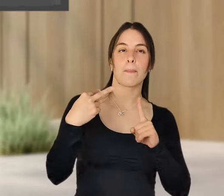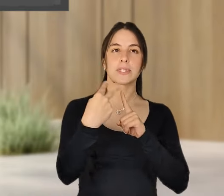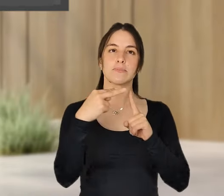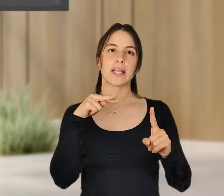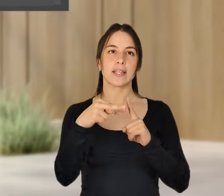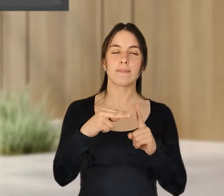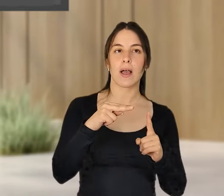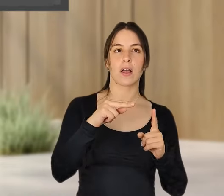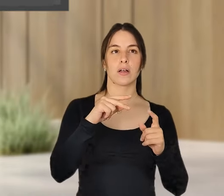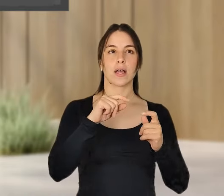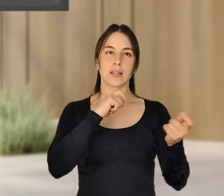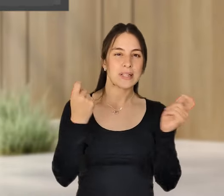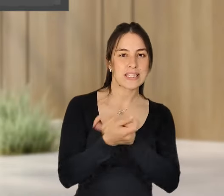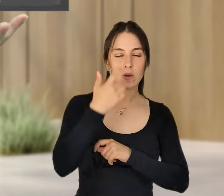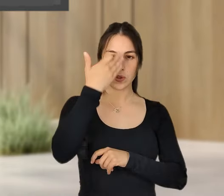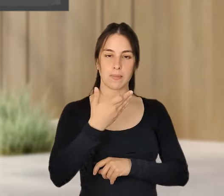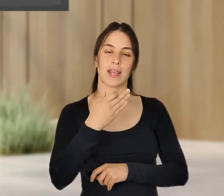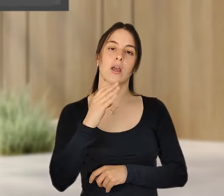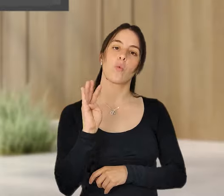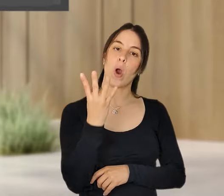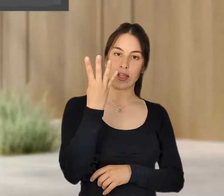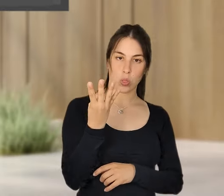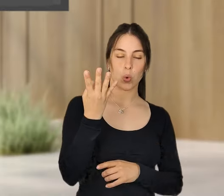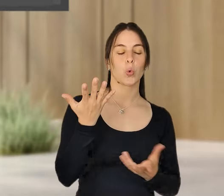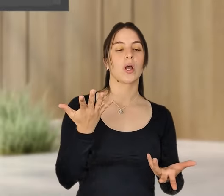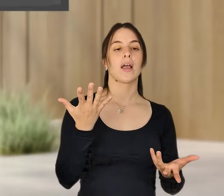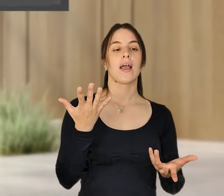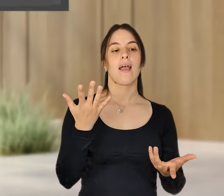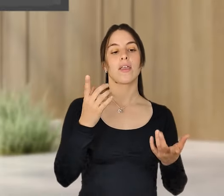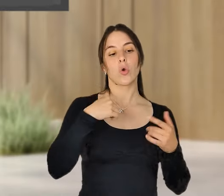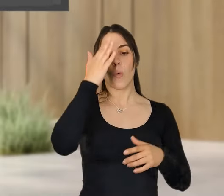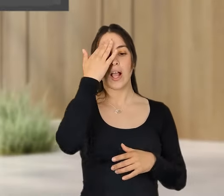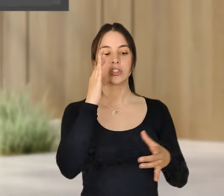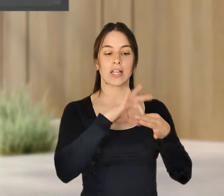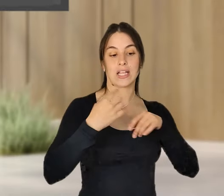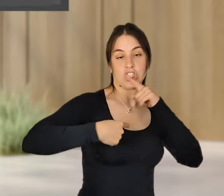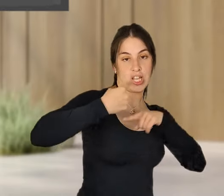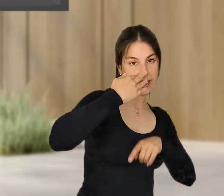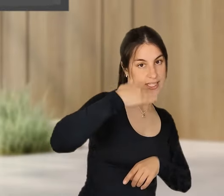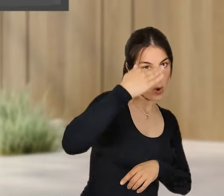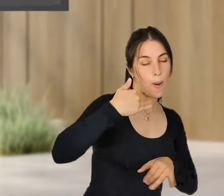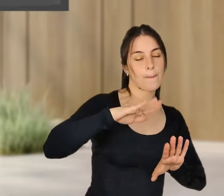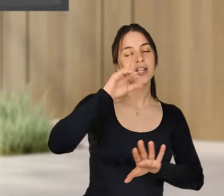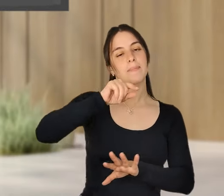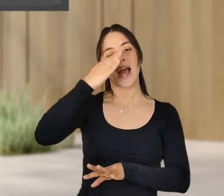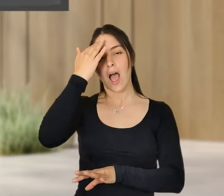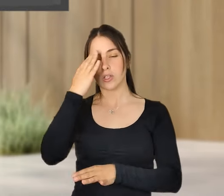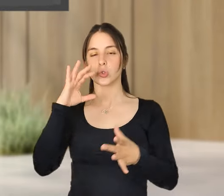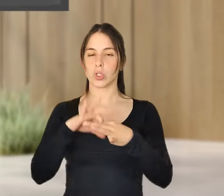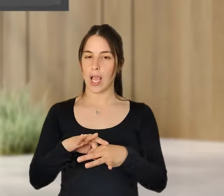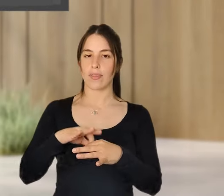da flexibilização da semana de quatro dias, é a geracional e também de género. Também a perspectiva homem-mulher,